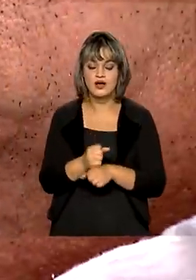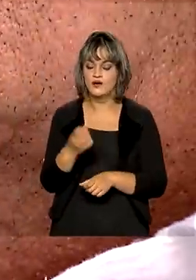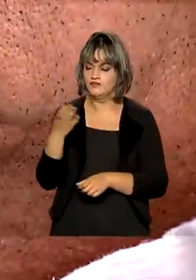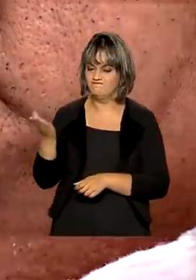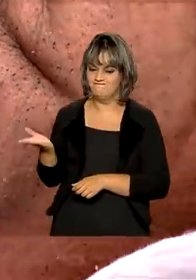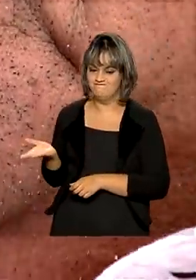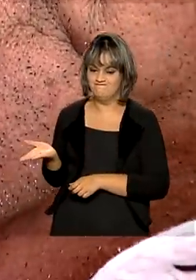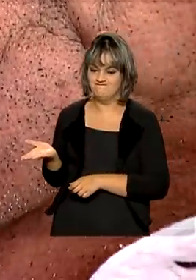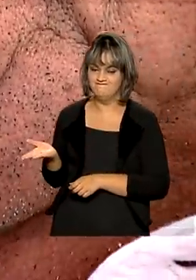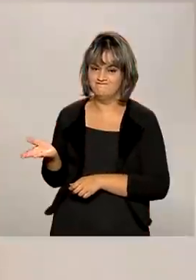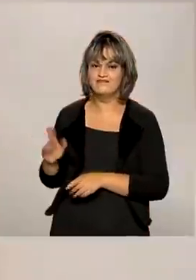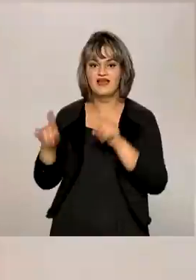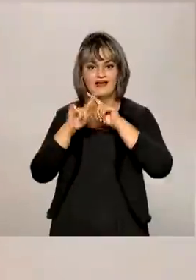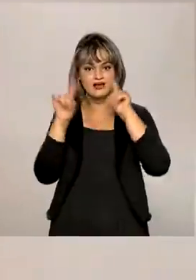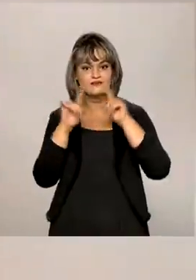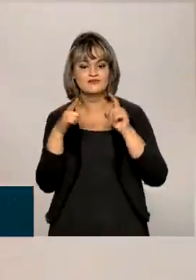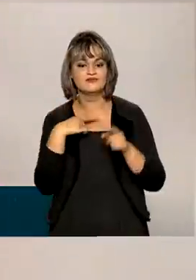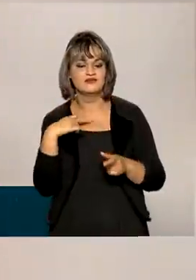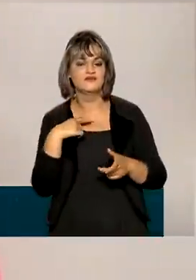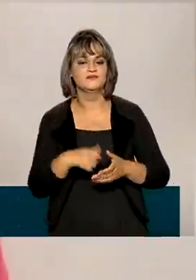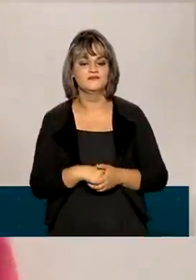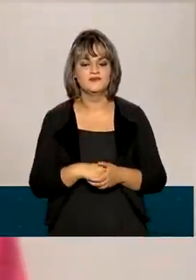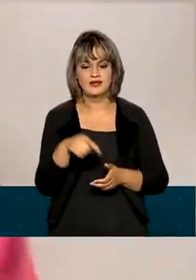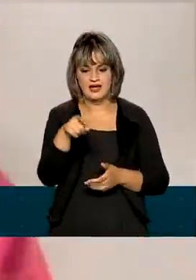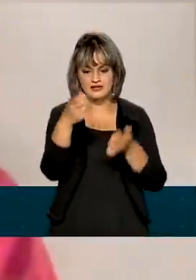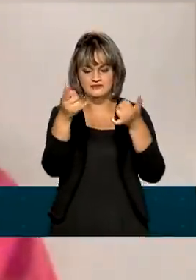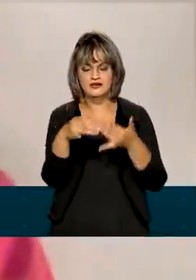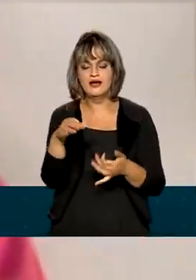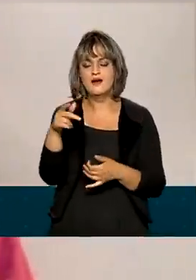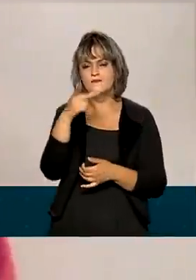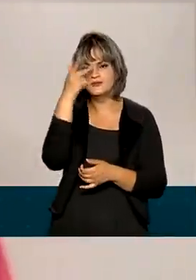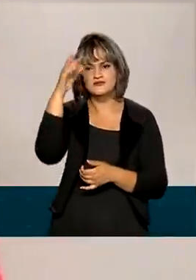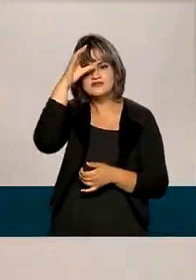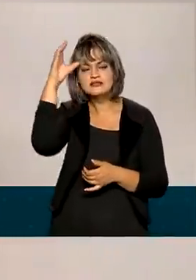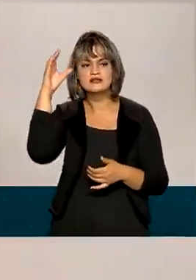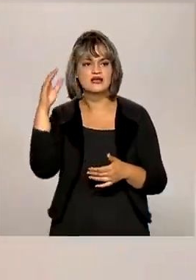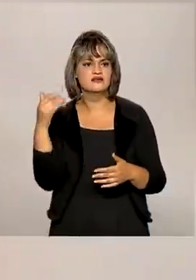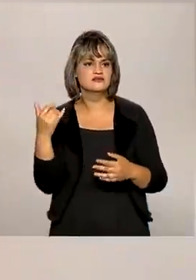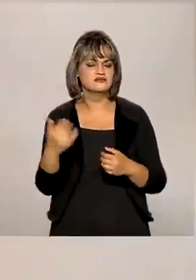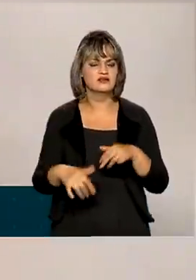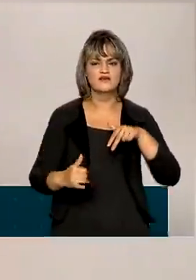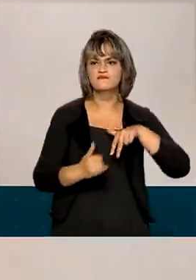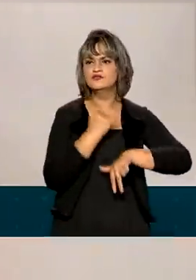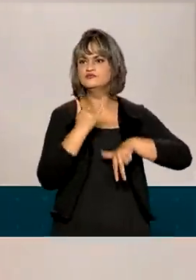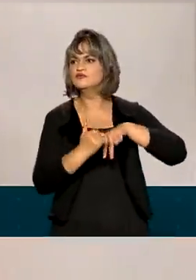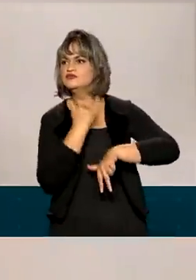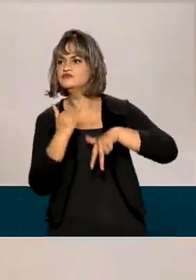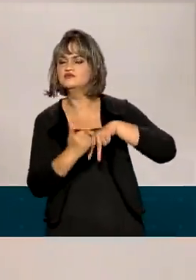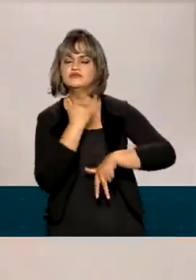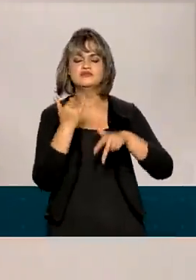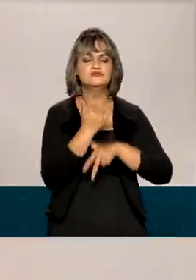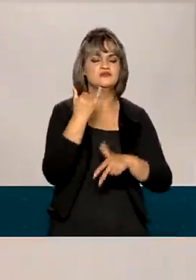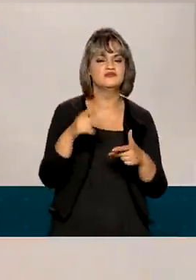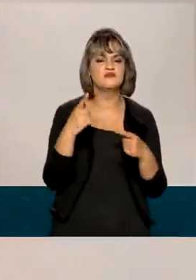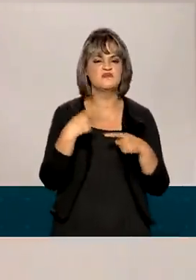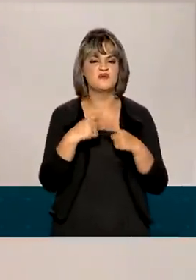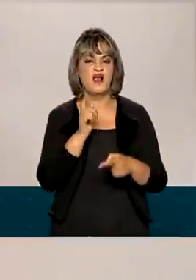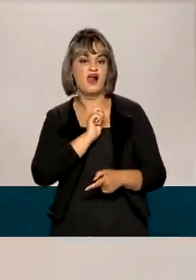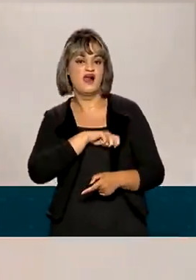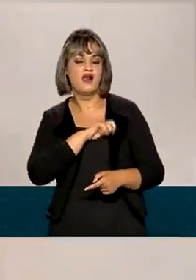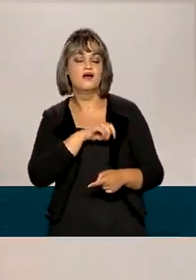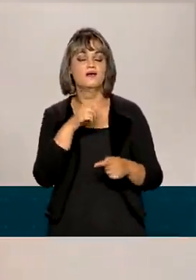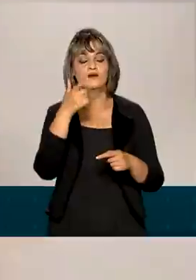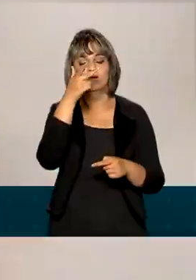47 mil. Os consumidores têm sido frequentemente vítimas de golpes que somente são